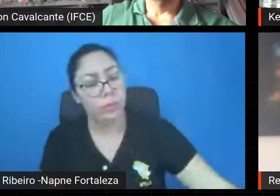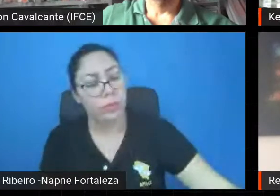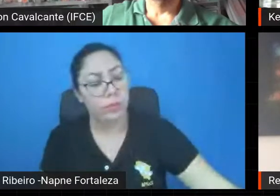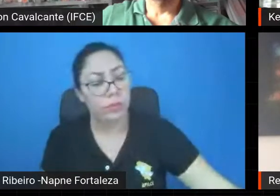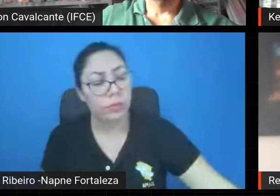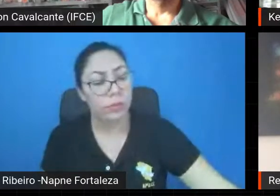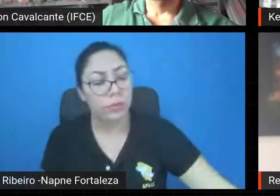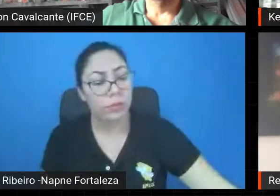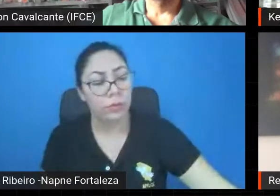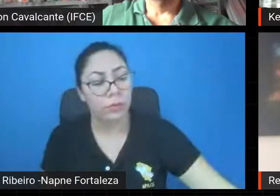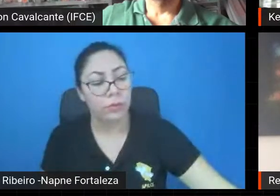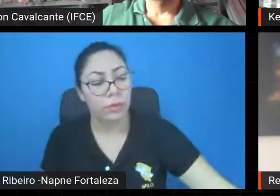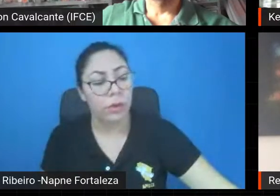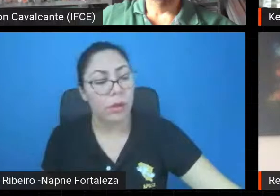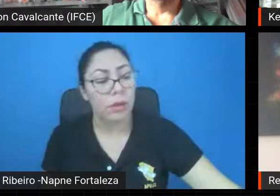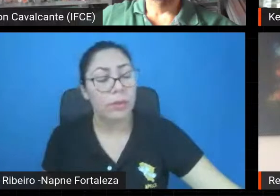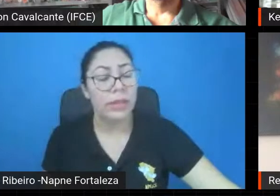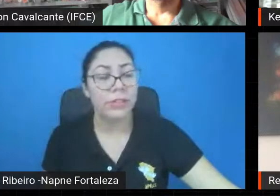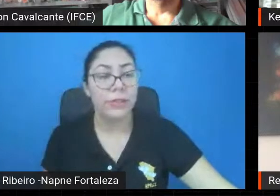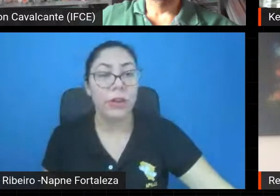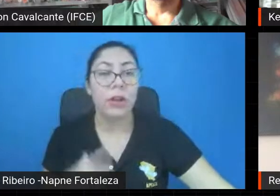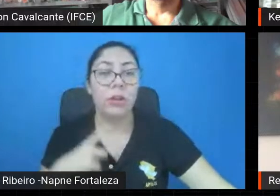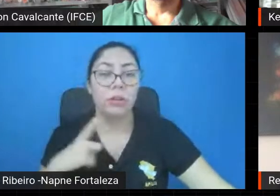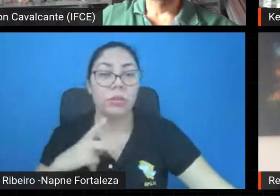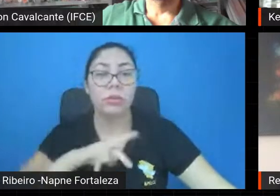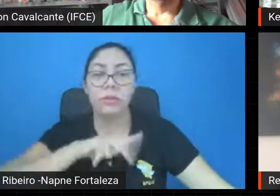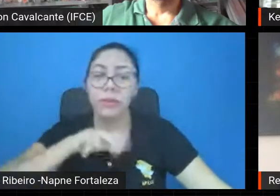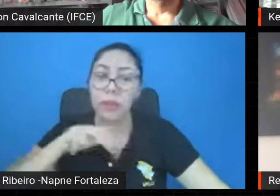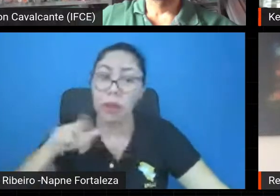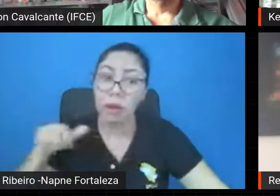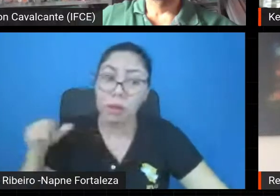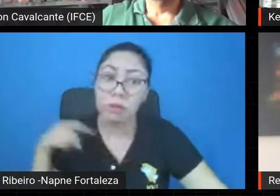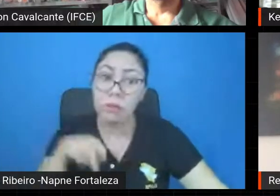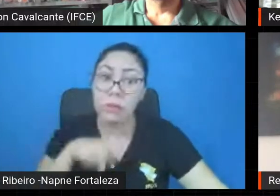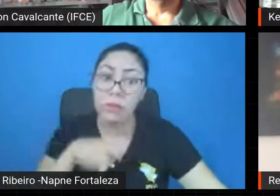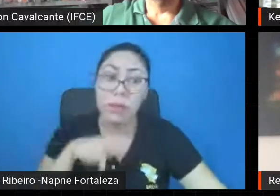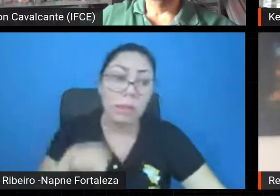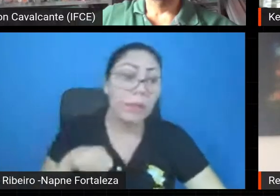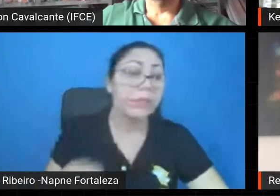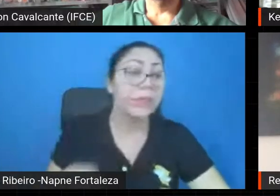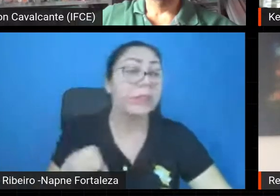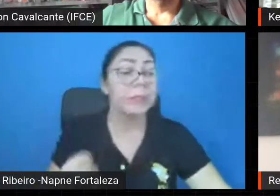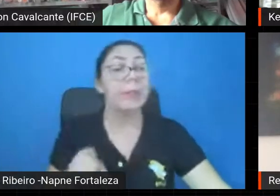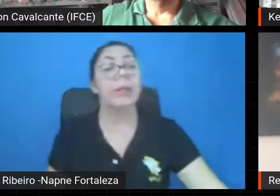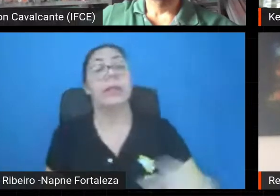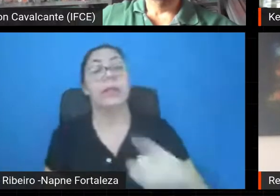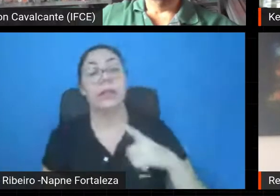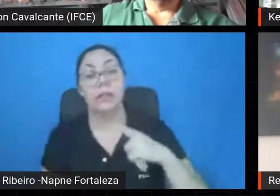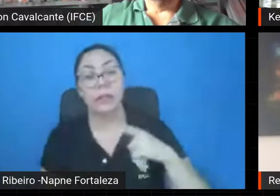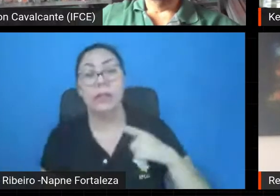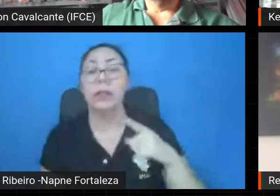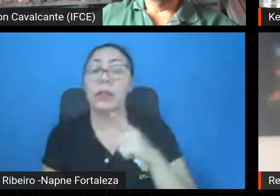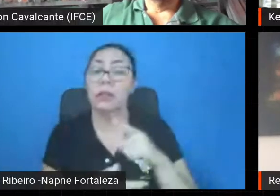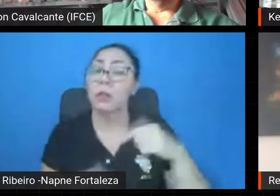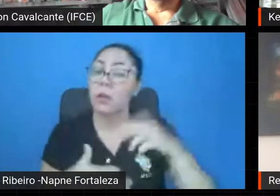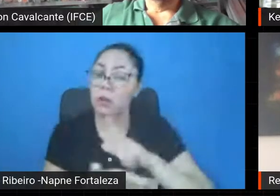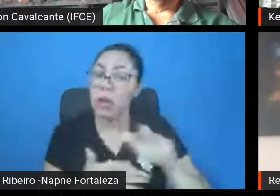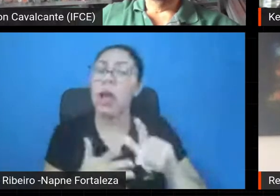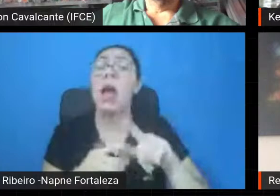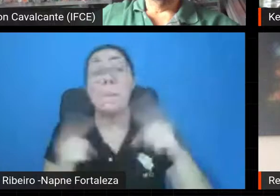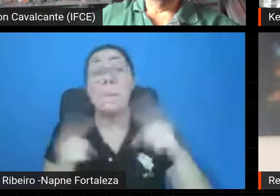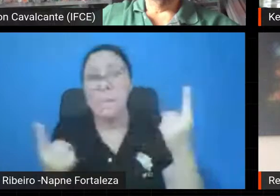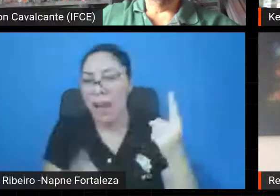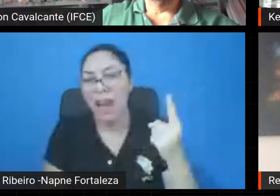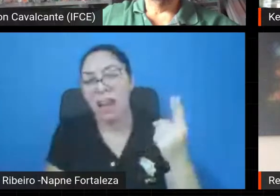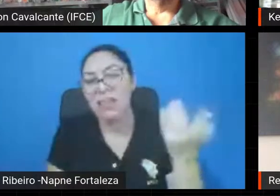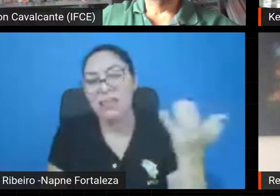do Sul, mas a maioria da pesquisa, que é sempre uma coisa cara e pública, porque